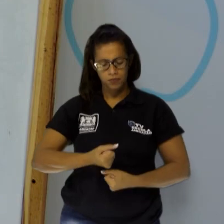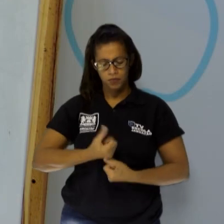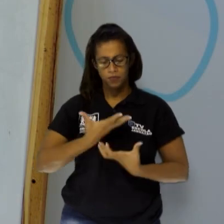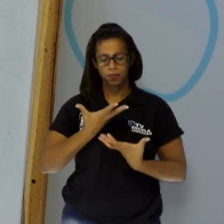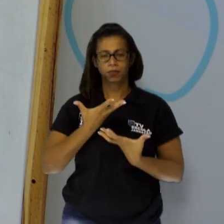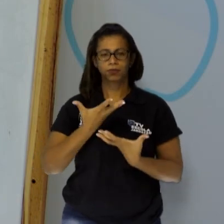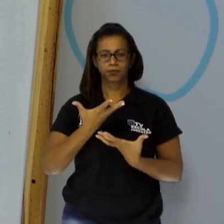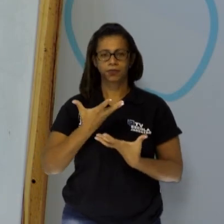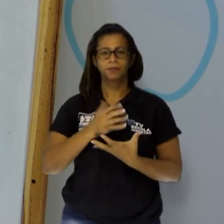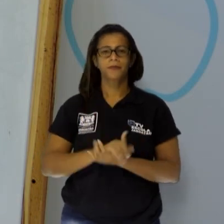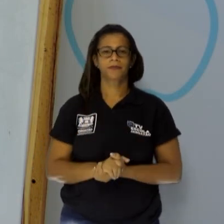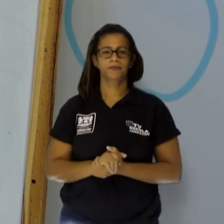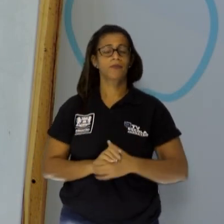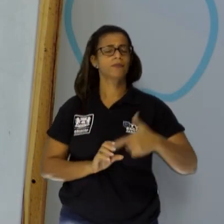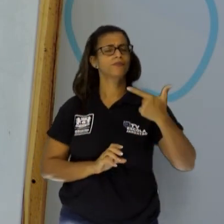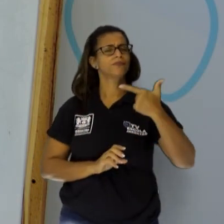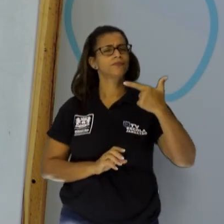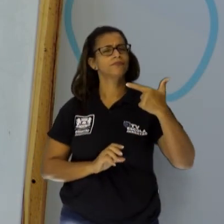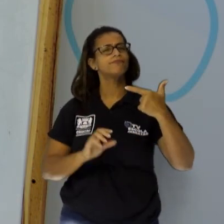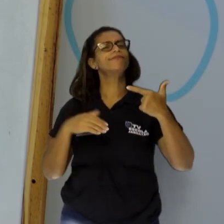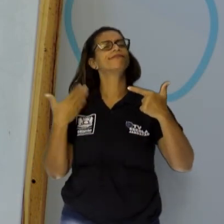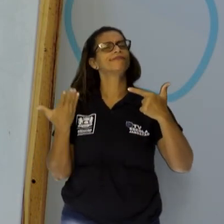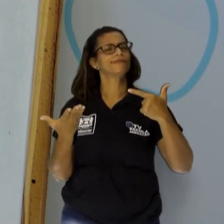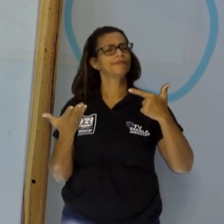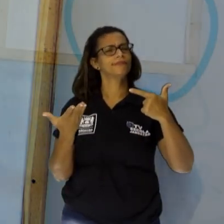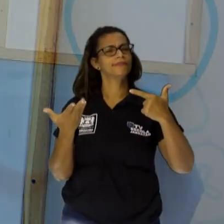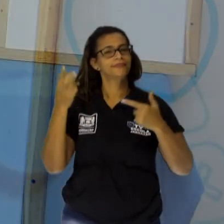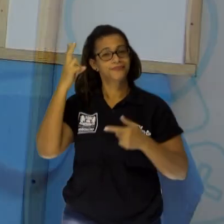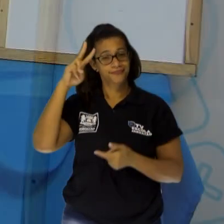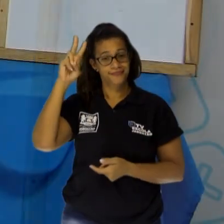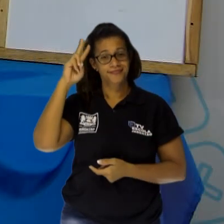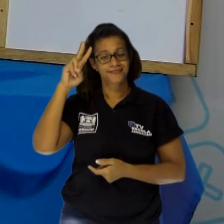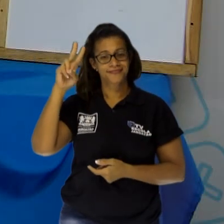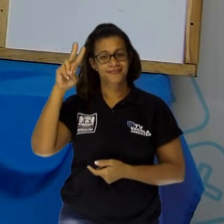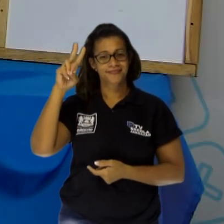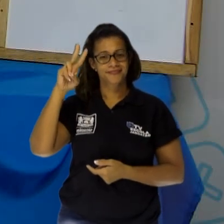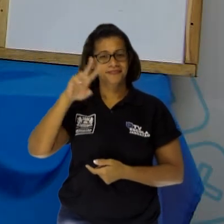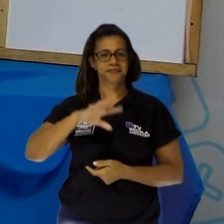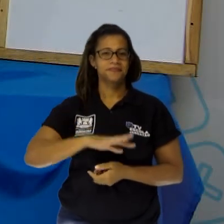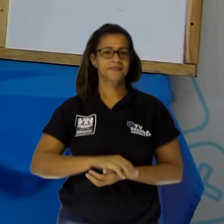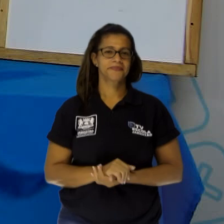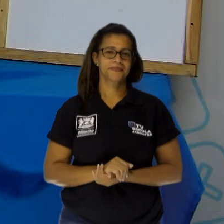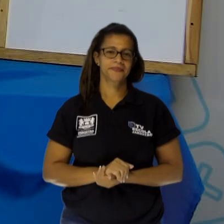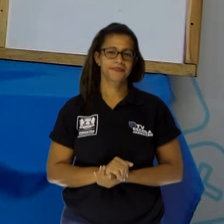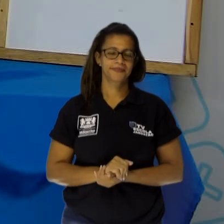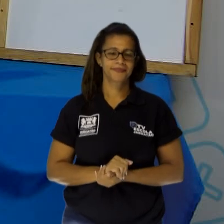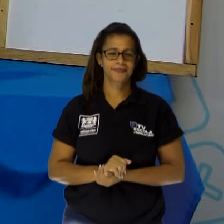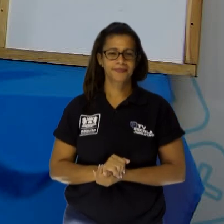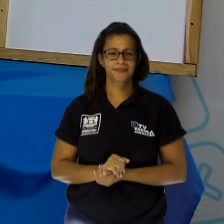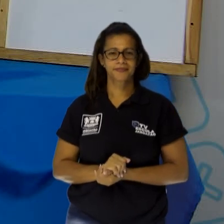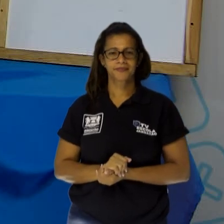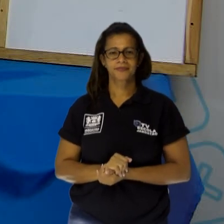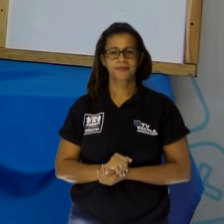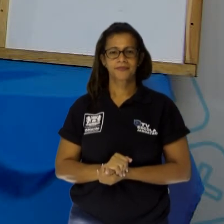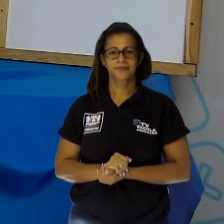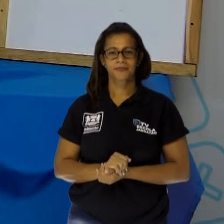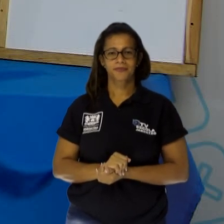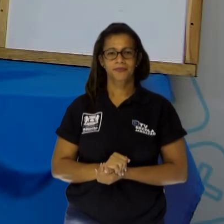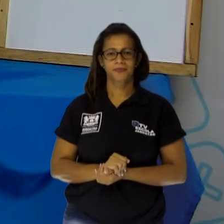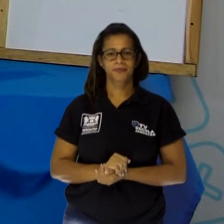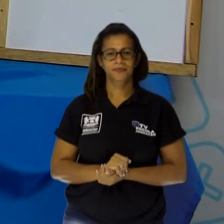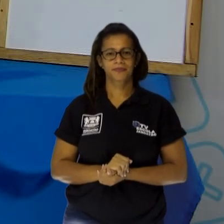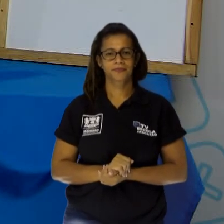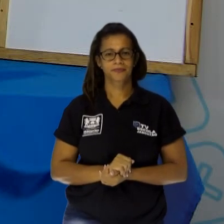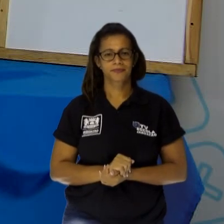foi... Quem lembra de quem? Borbolete, brancas, amarelas,